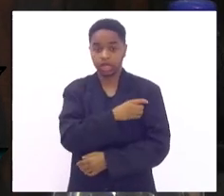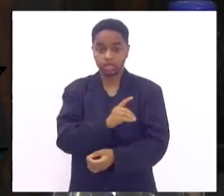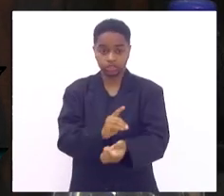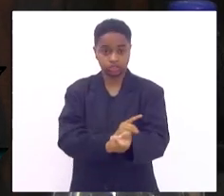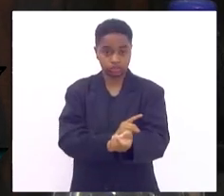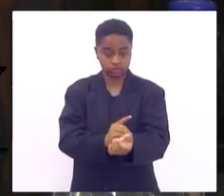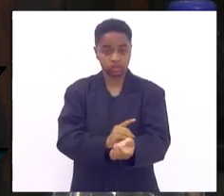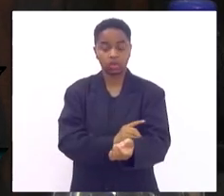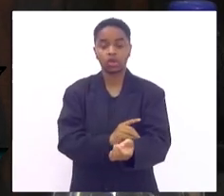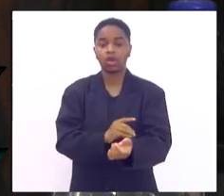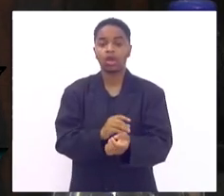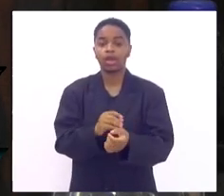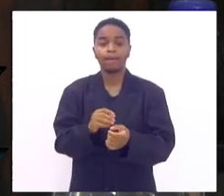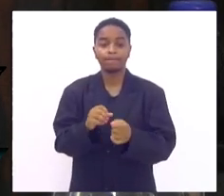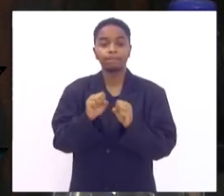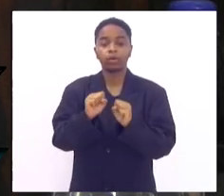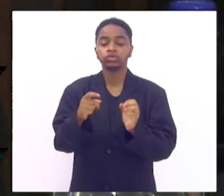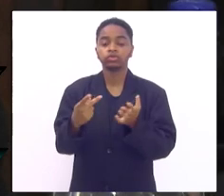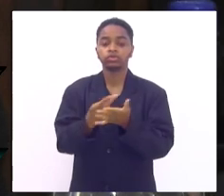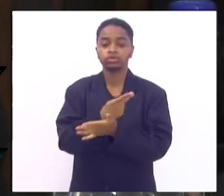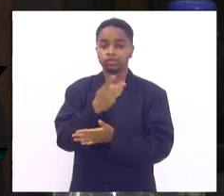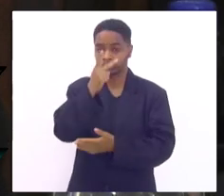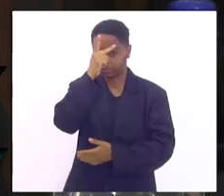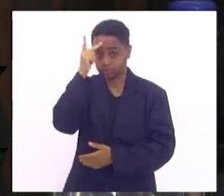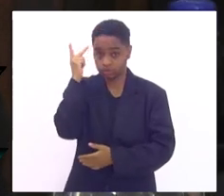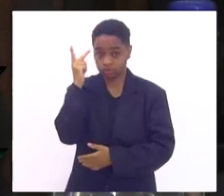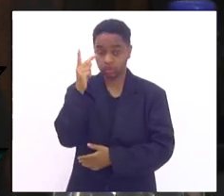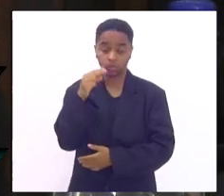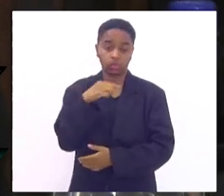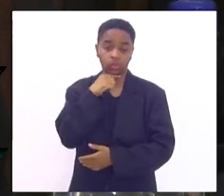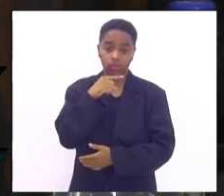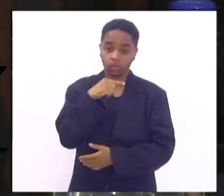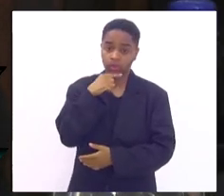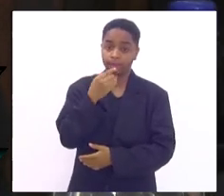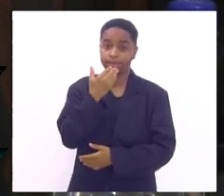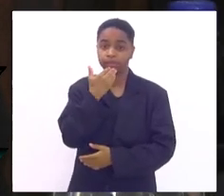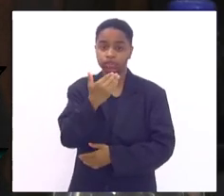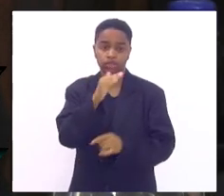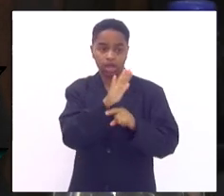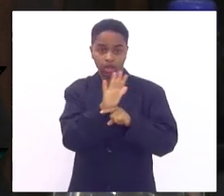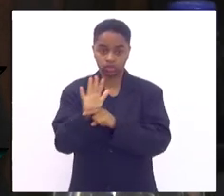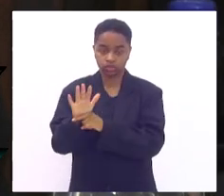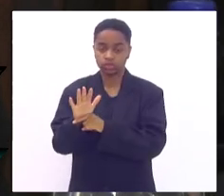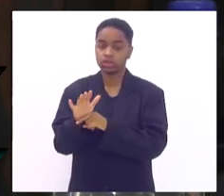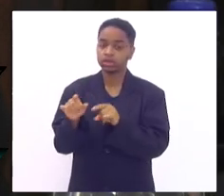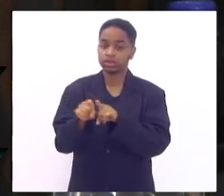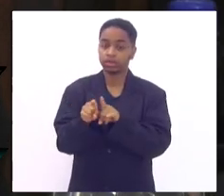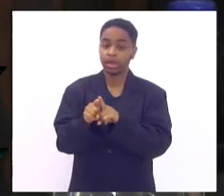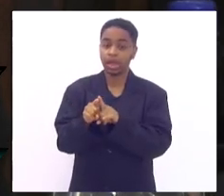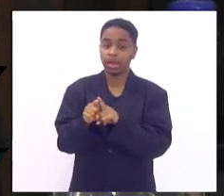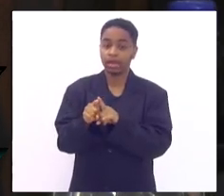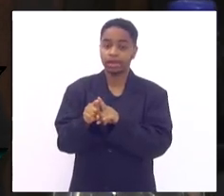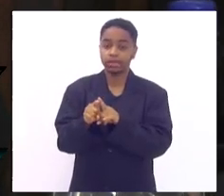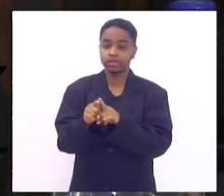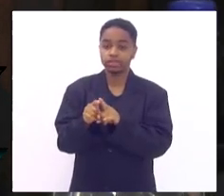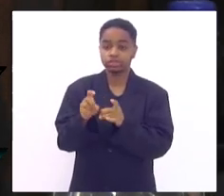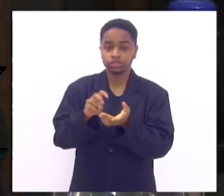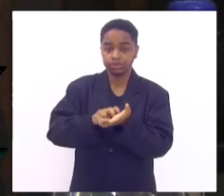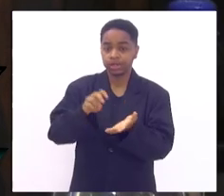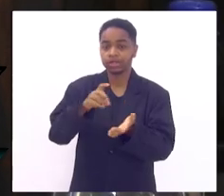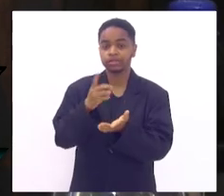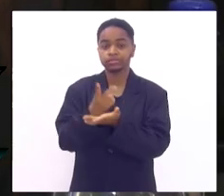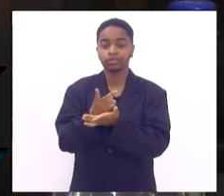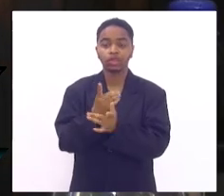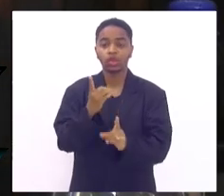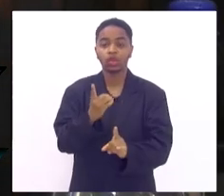hipoglicêmico no qual a pessoa não consegue perder a consciência e consegue pedir ajuda e são achados pela manhã quase sempre em óbito isso